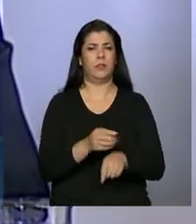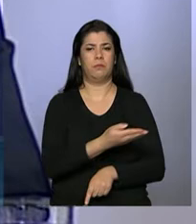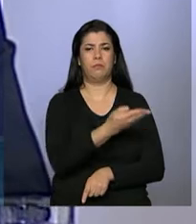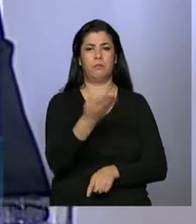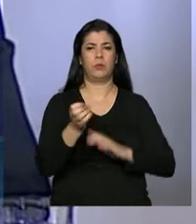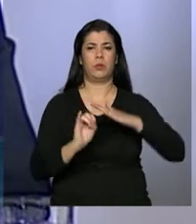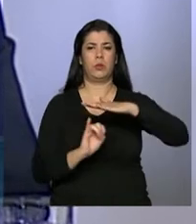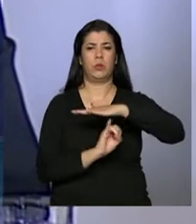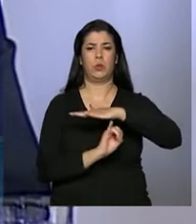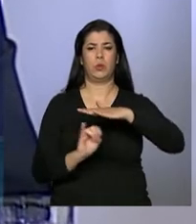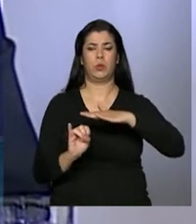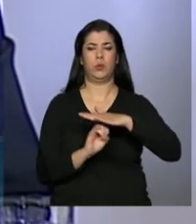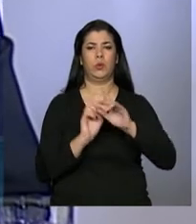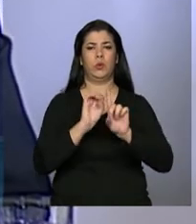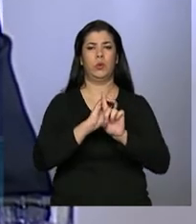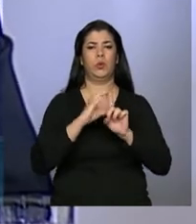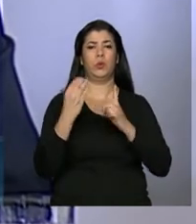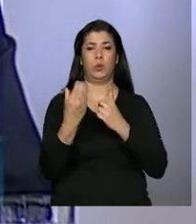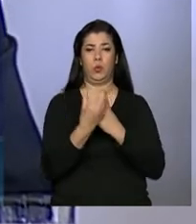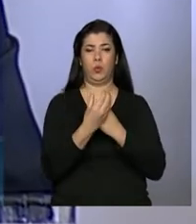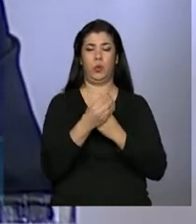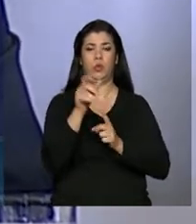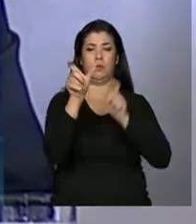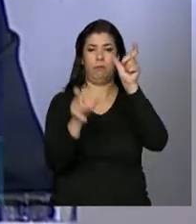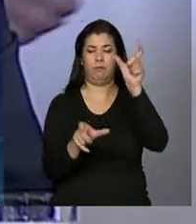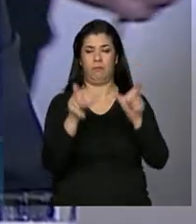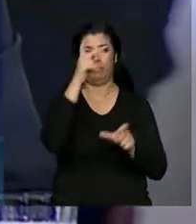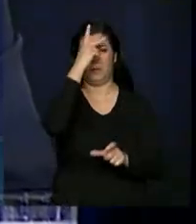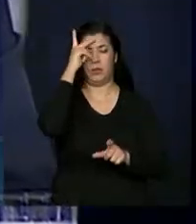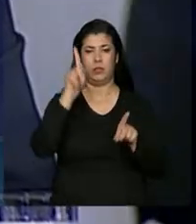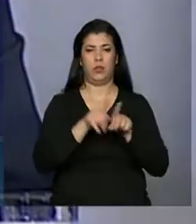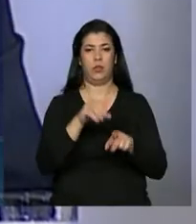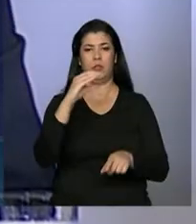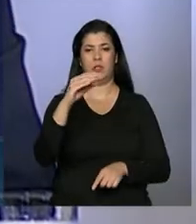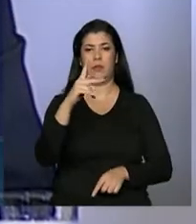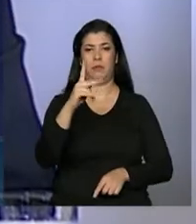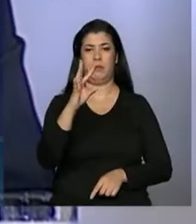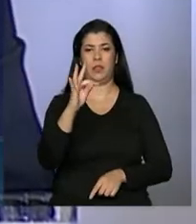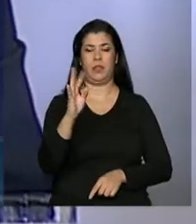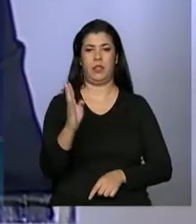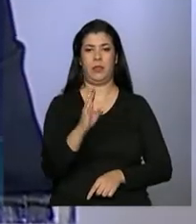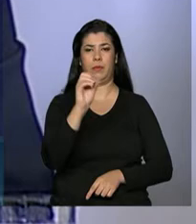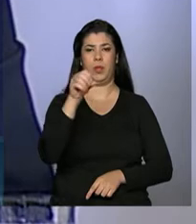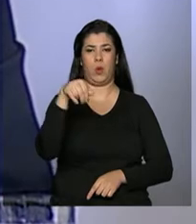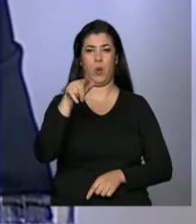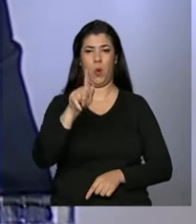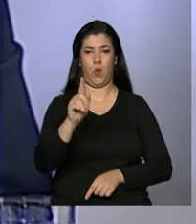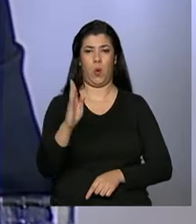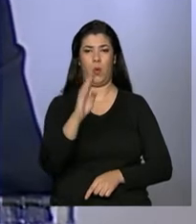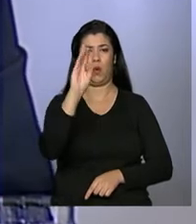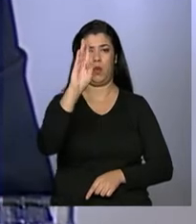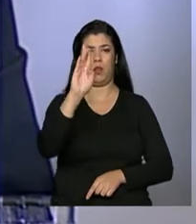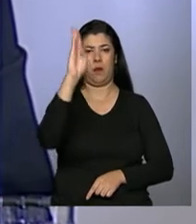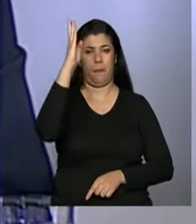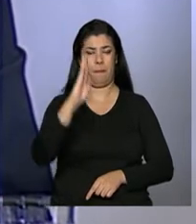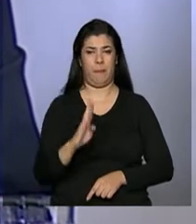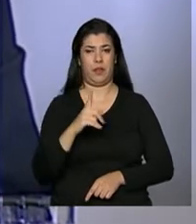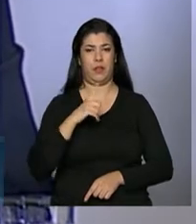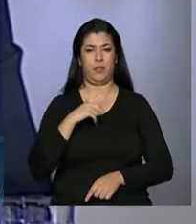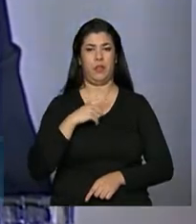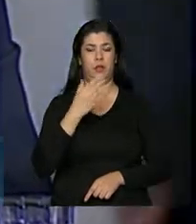como a CPT e a ONG Repórter Brasil, com quem o Sinaite dividiu a